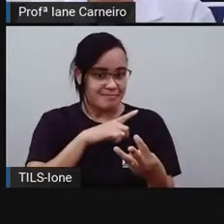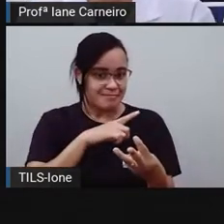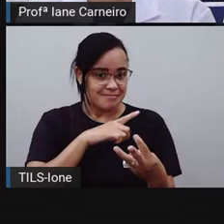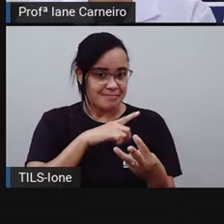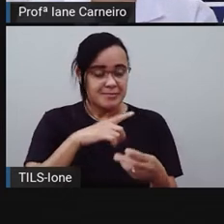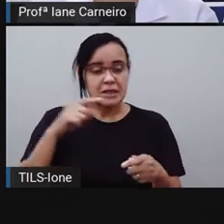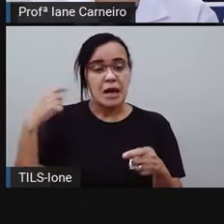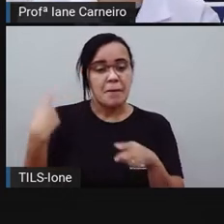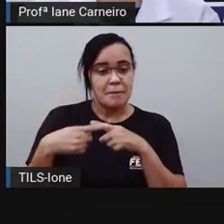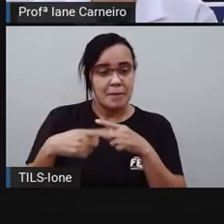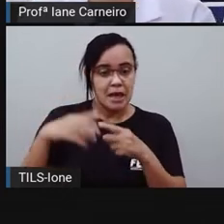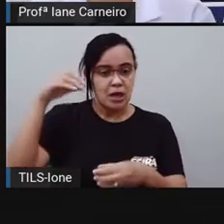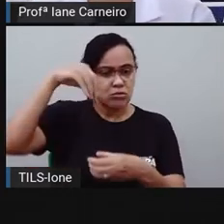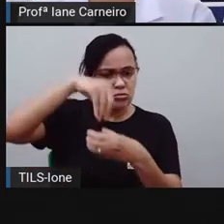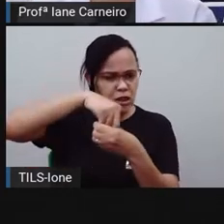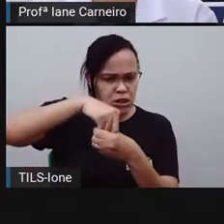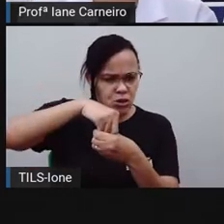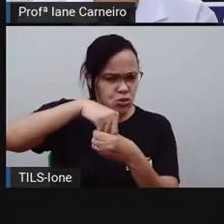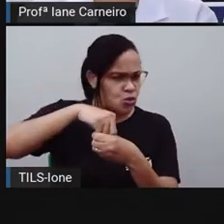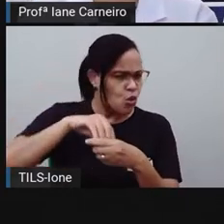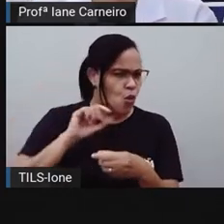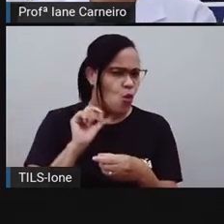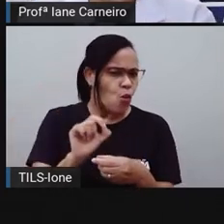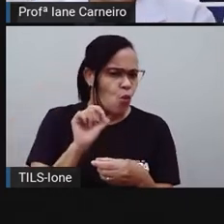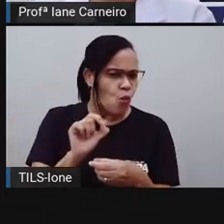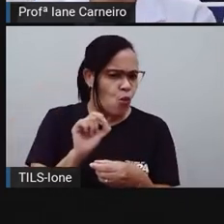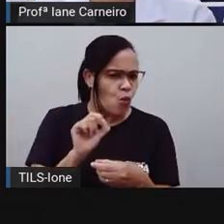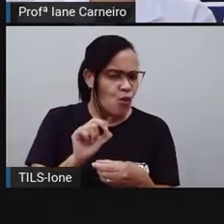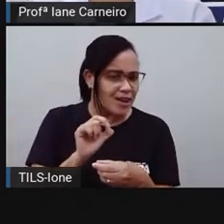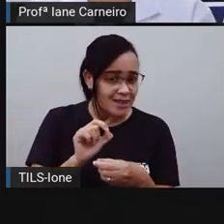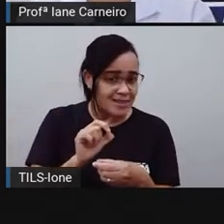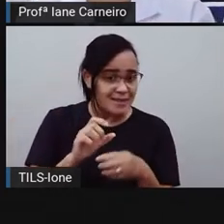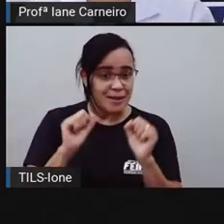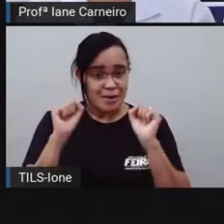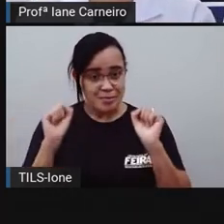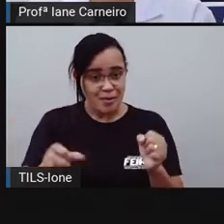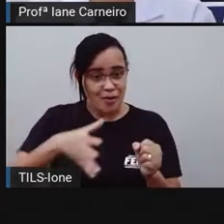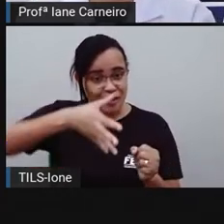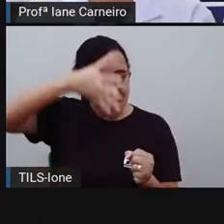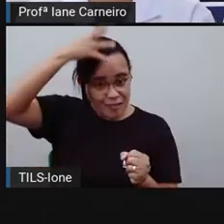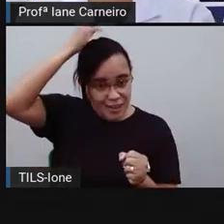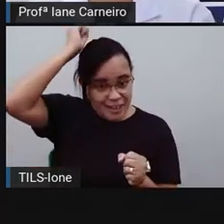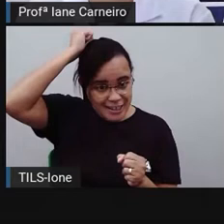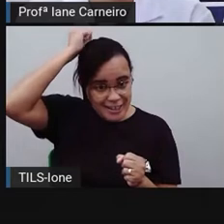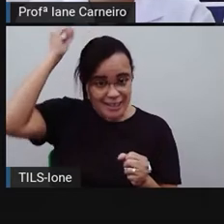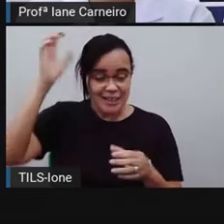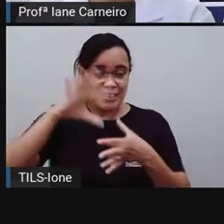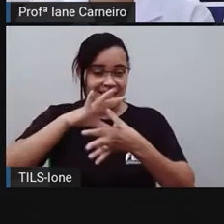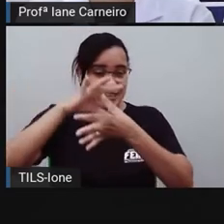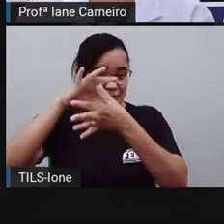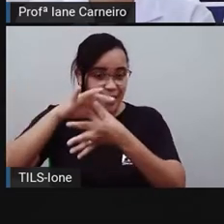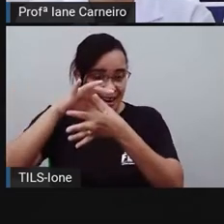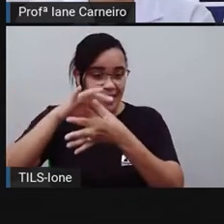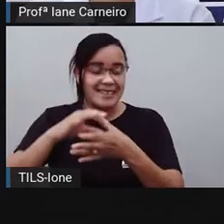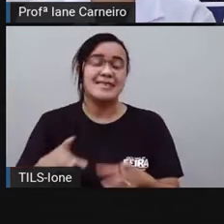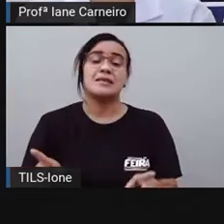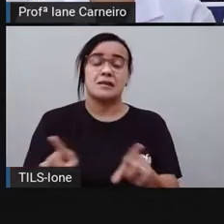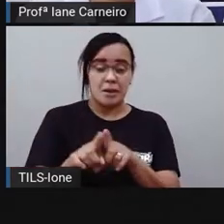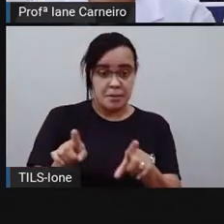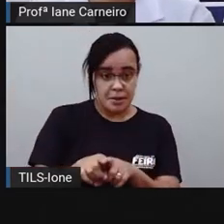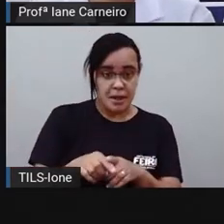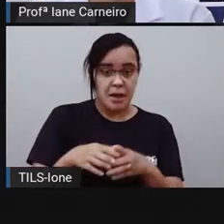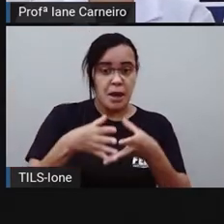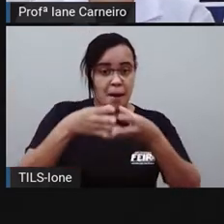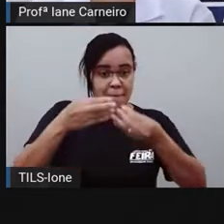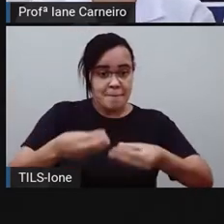recheio, que aí você pode escolher se é de frango, de carne, né? A massa, como é que a massa é feita? Vem explicando. E a